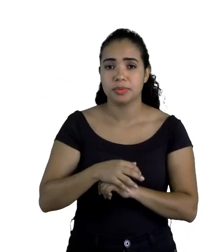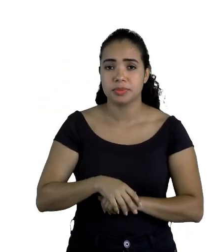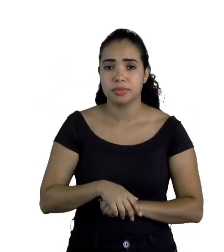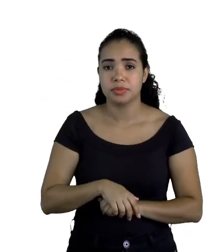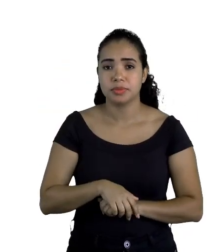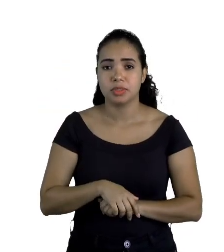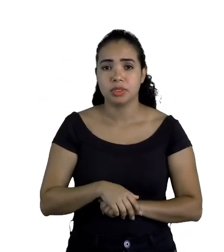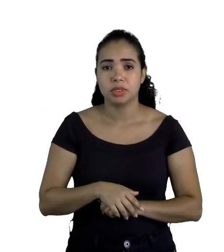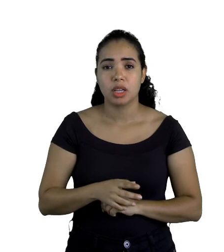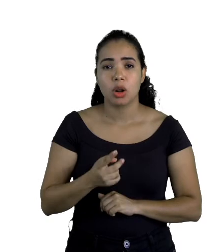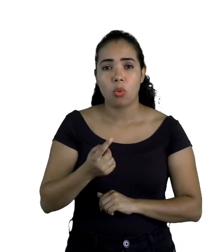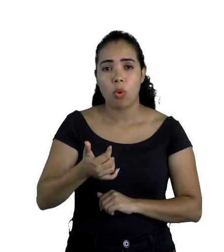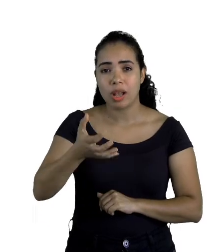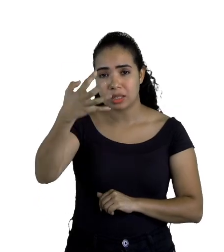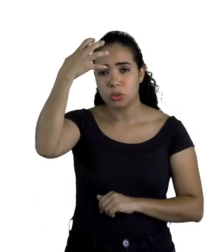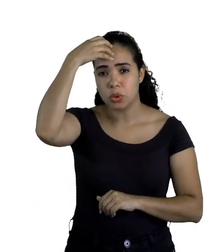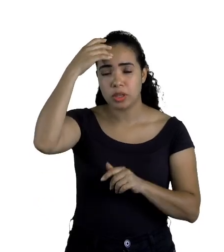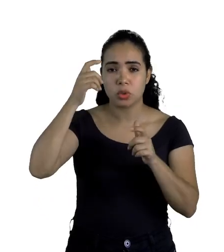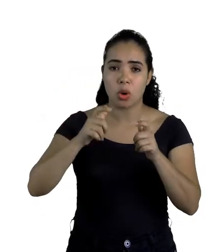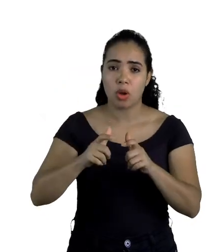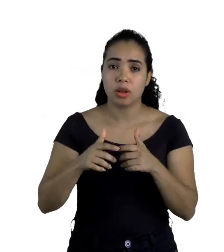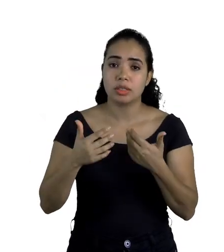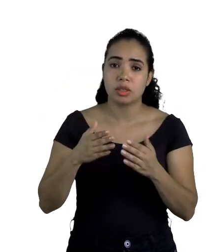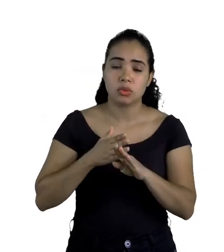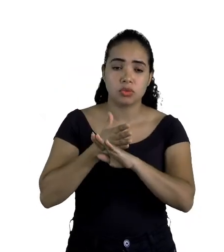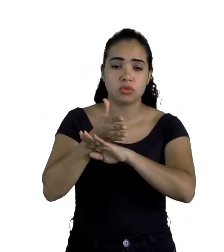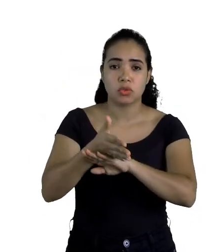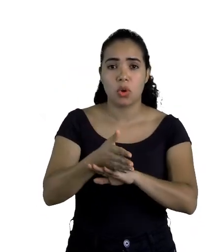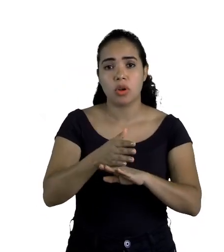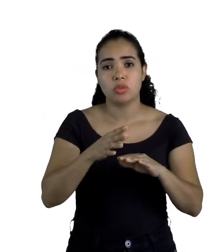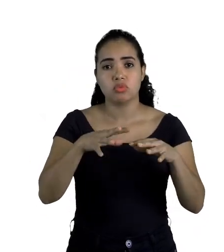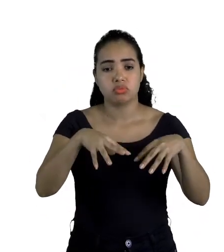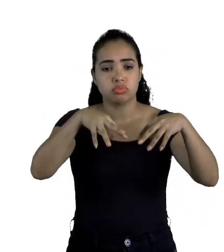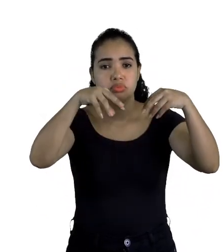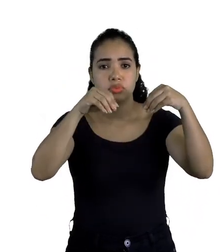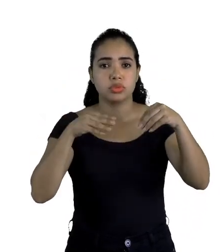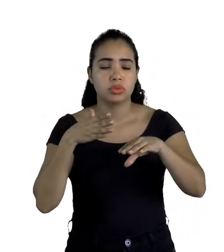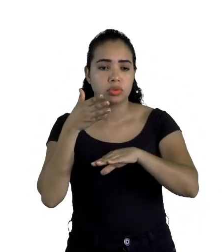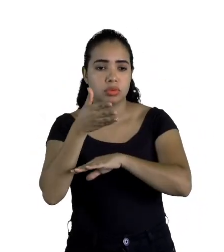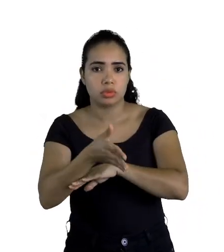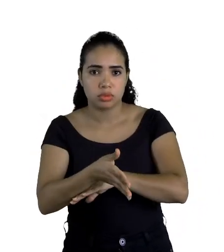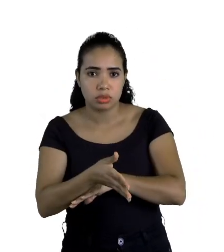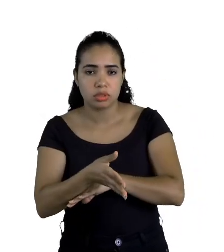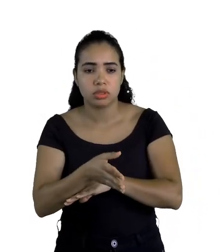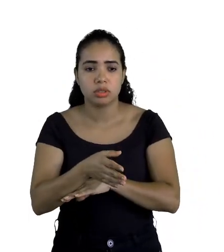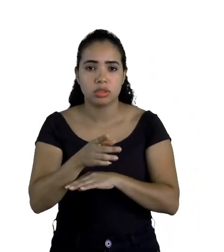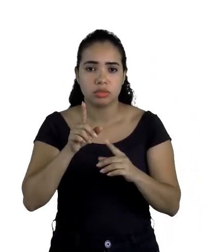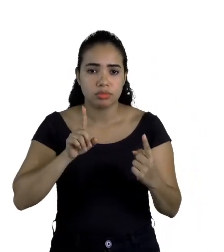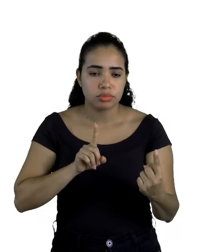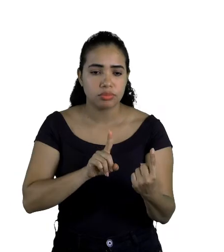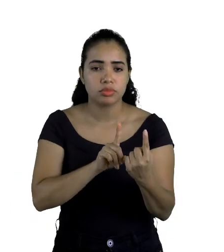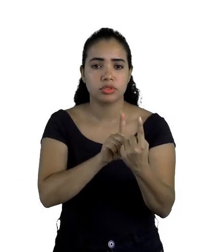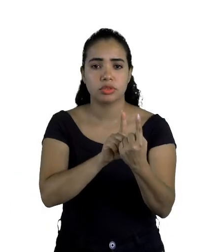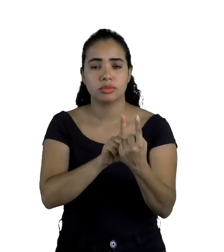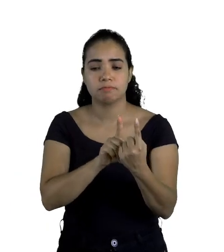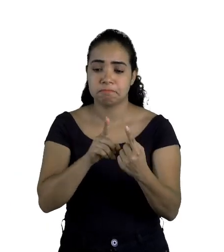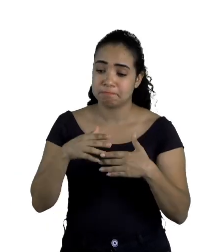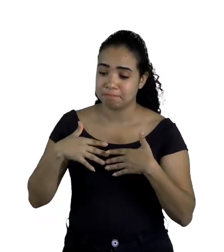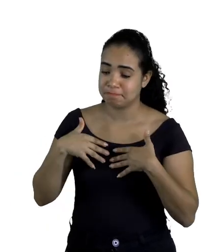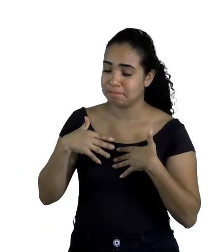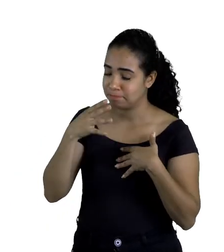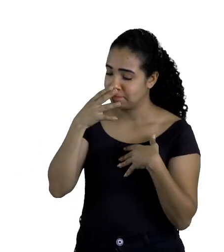era quase o rei do lugar. Aí ele foi ao palácio, levaram ele à presença de Ossain, que muito